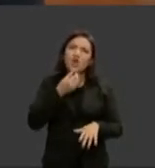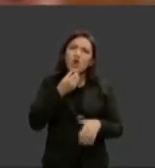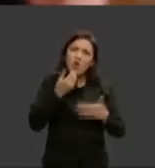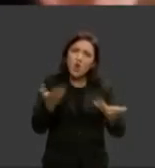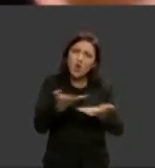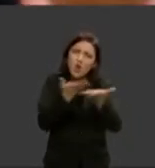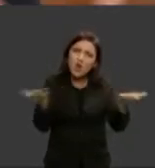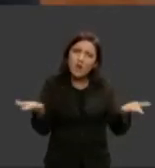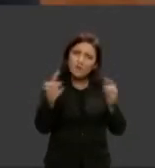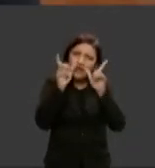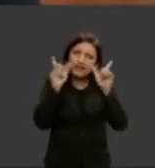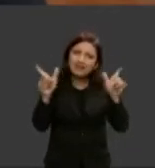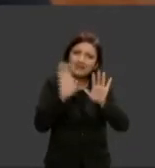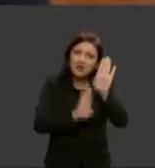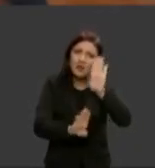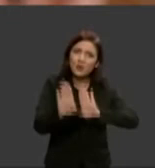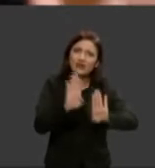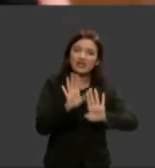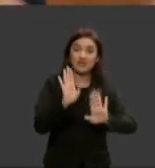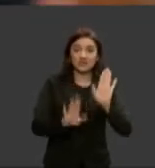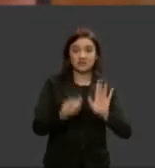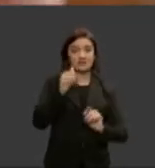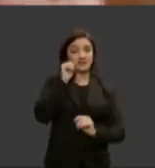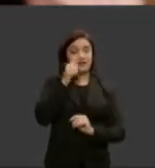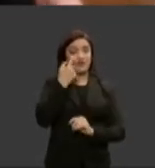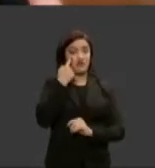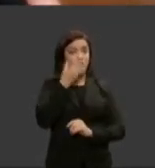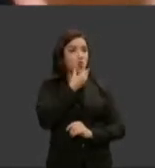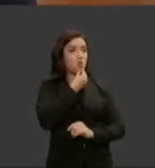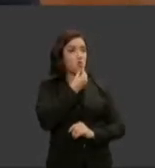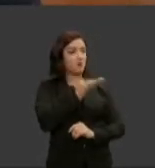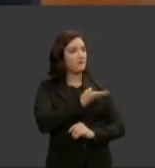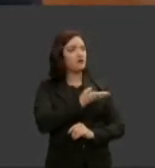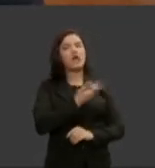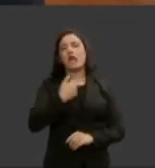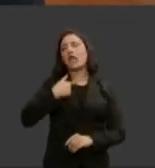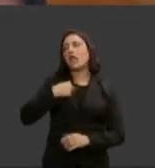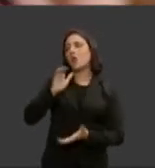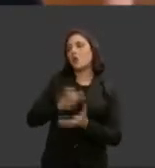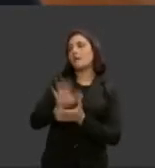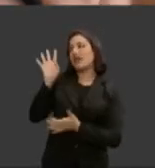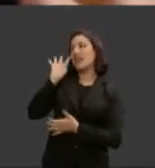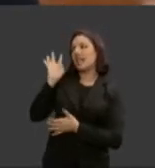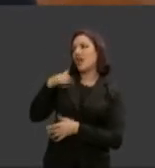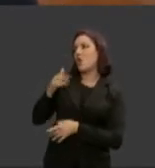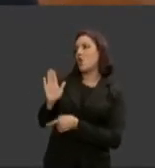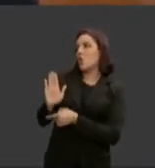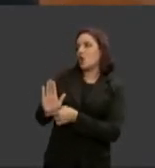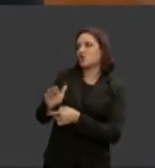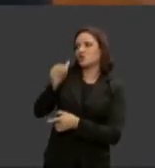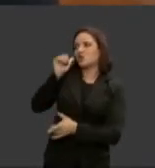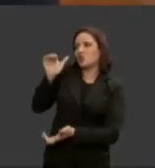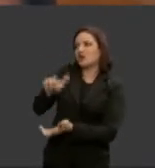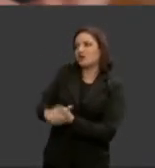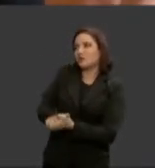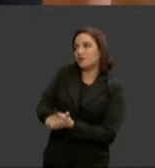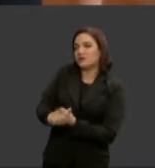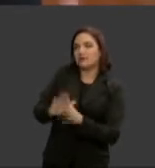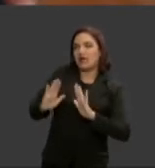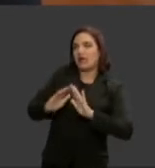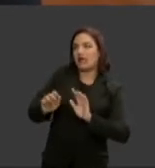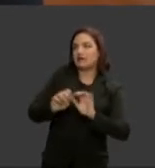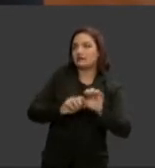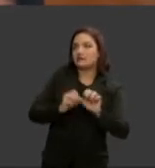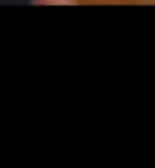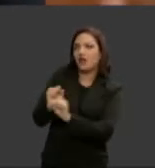muito cuidado porque às vezes a gente vê um amigo nosso dizendo poxa sou um marido legal porque eu ajudo a minha mulher não você não